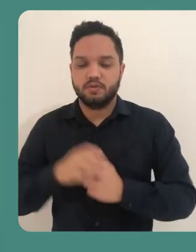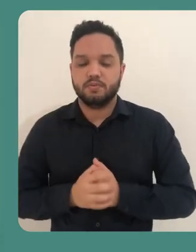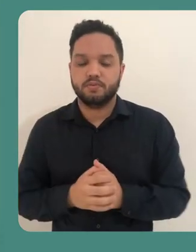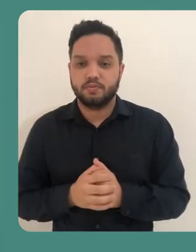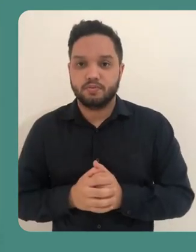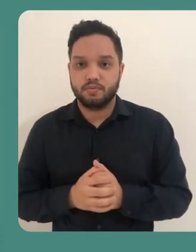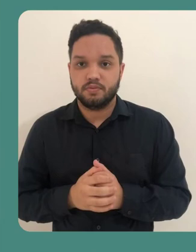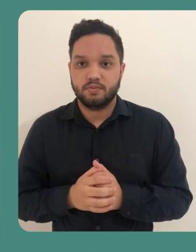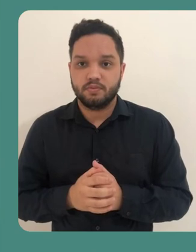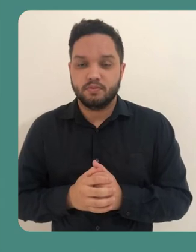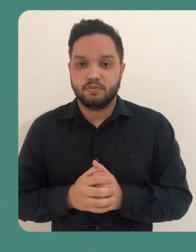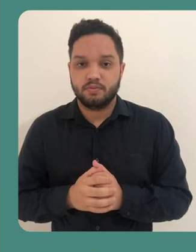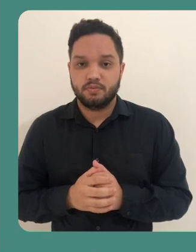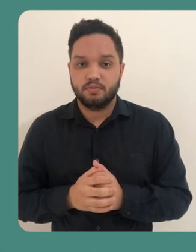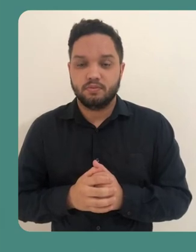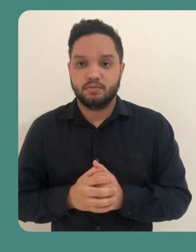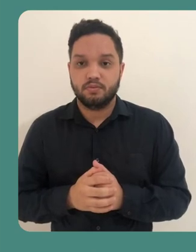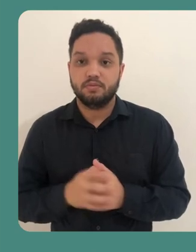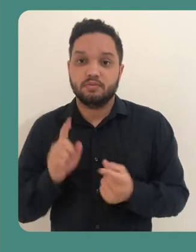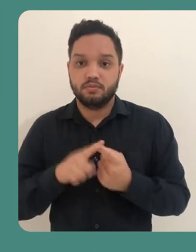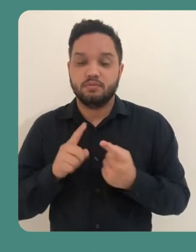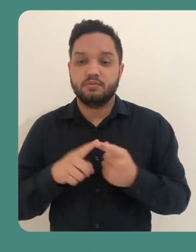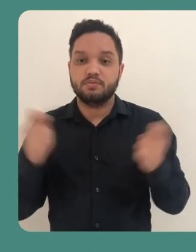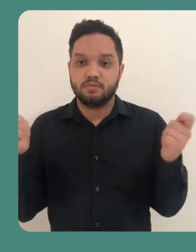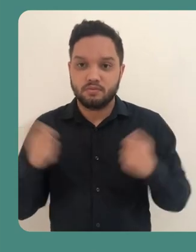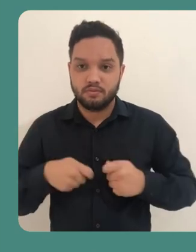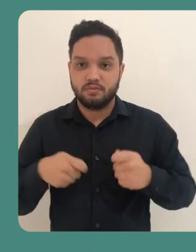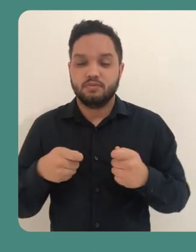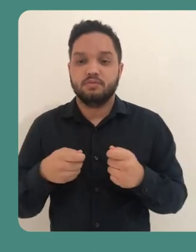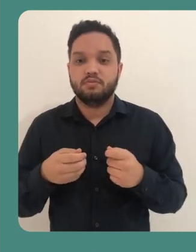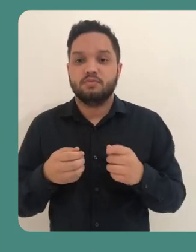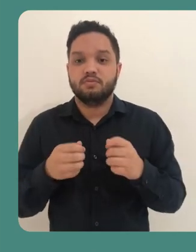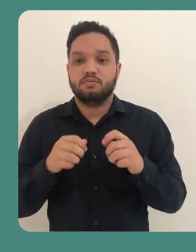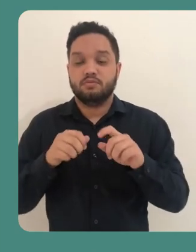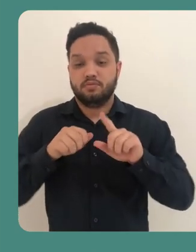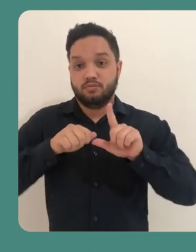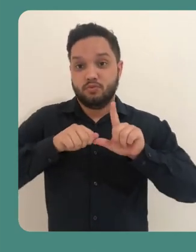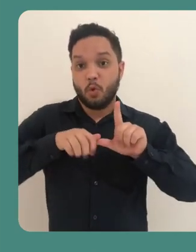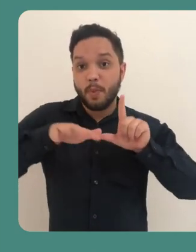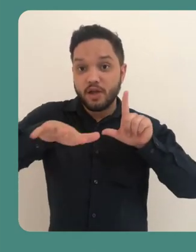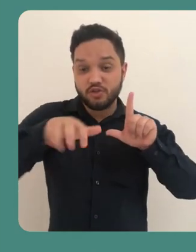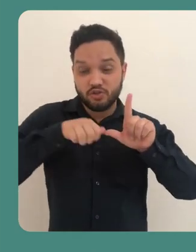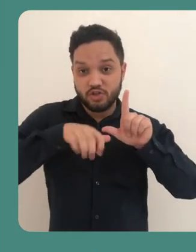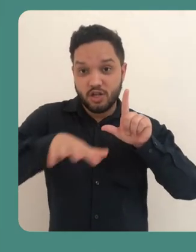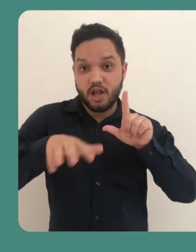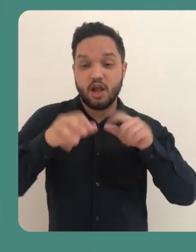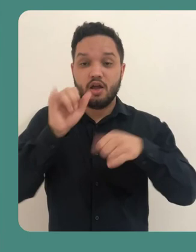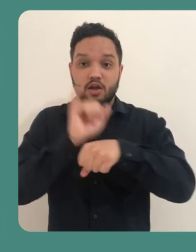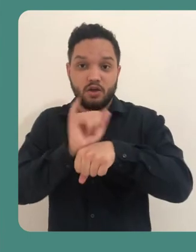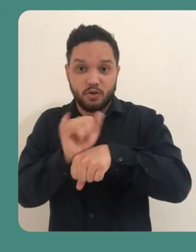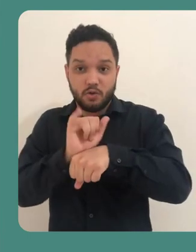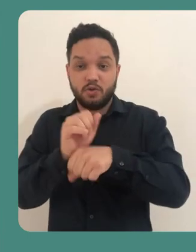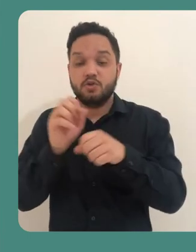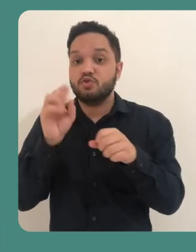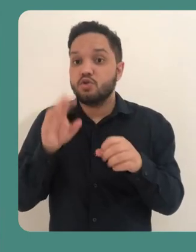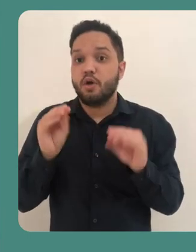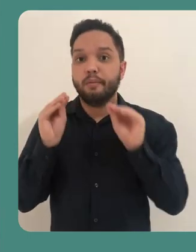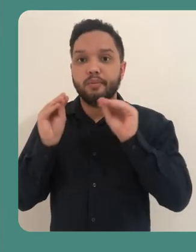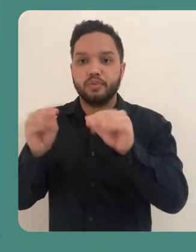É possível também compartilhar um vídeo do YouTube. E, para isso, basta inserir aqui o link do vídeo. É muito simples.